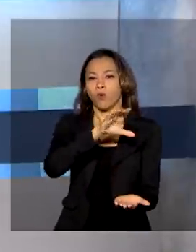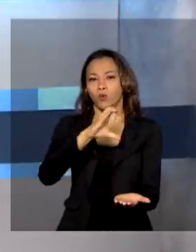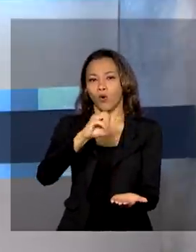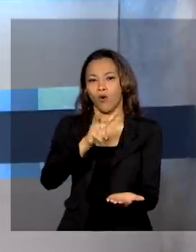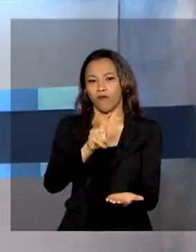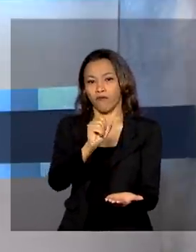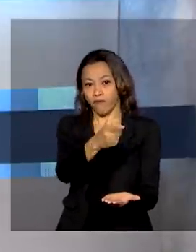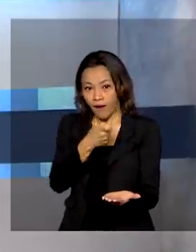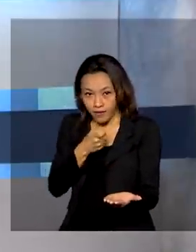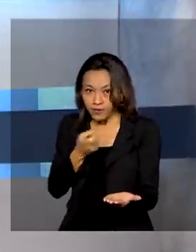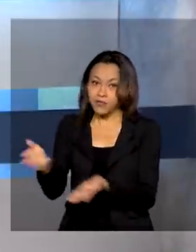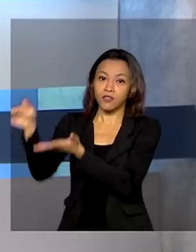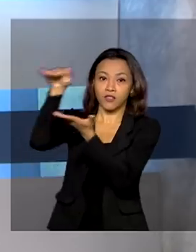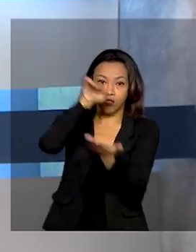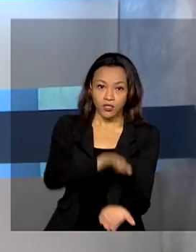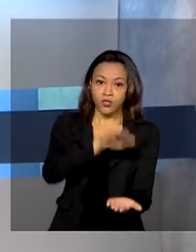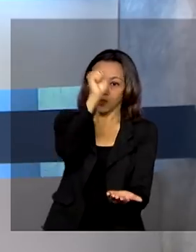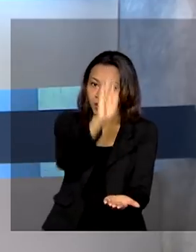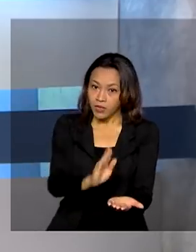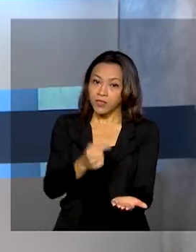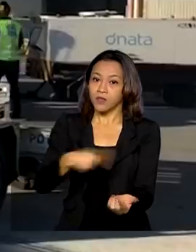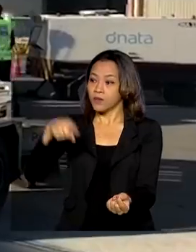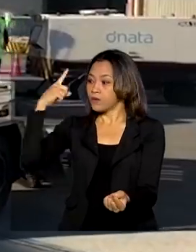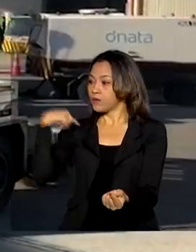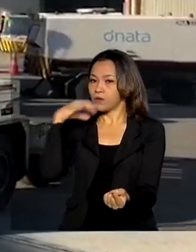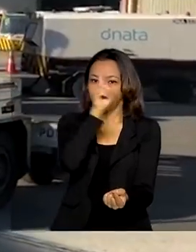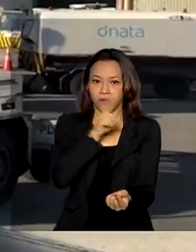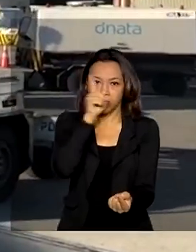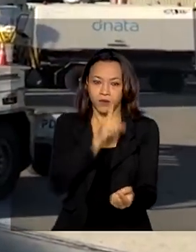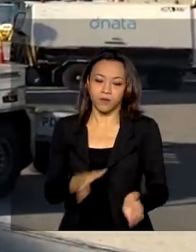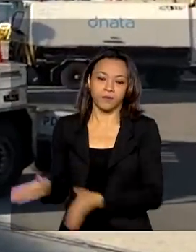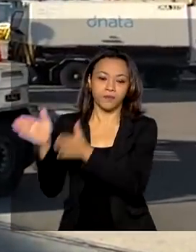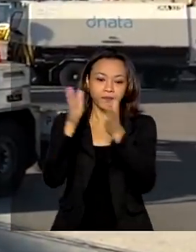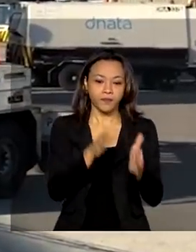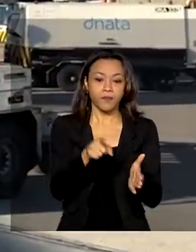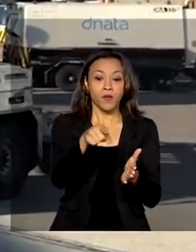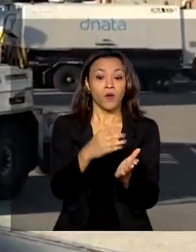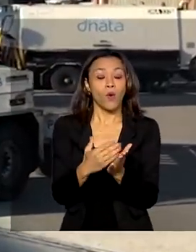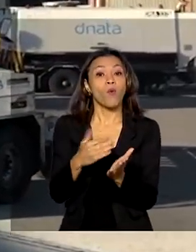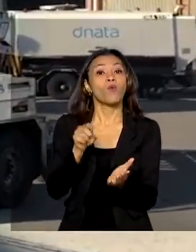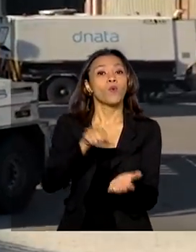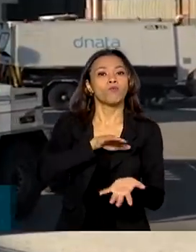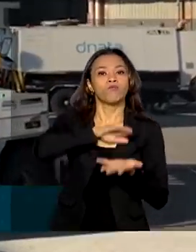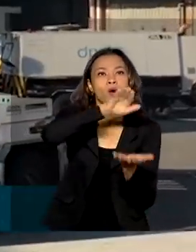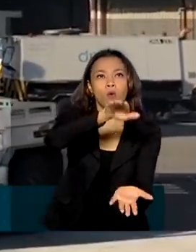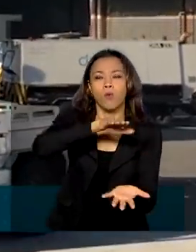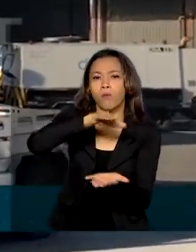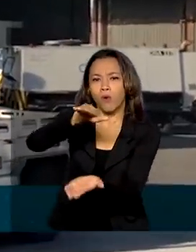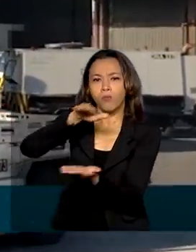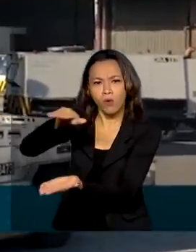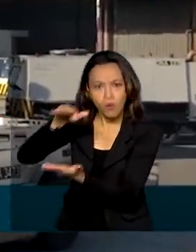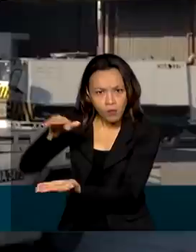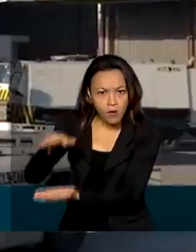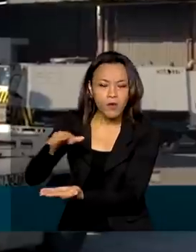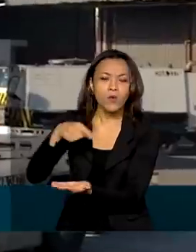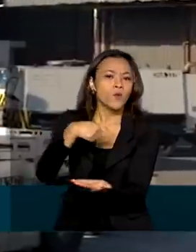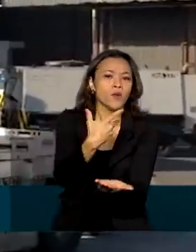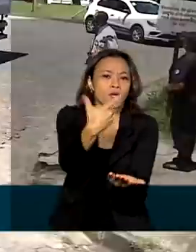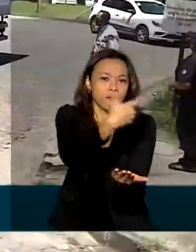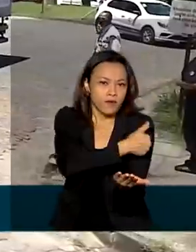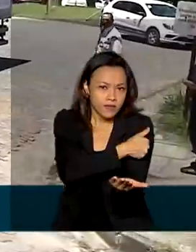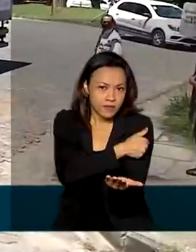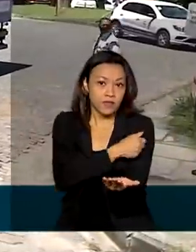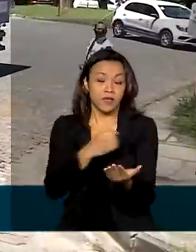que chegou ao Brasil neste domingo. Com o aumento gradativo da entrega de doses da vacina contra a Covid